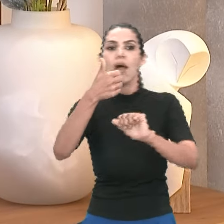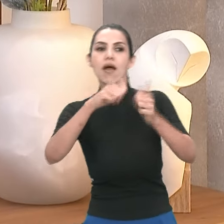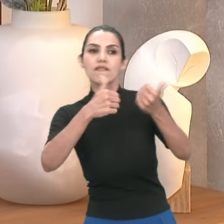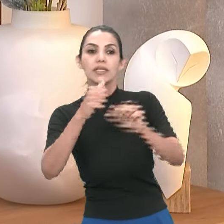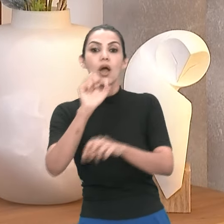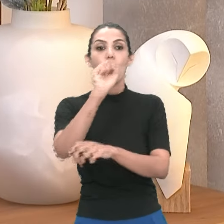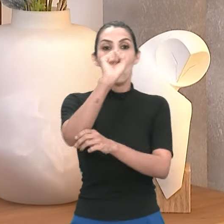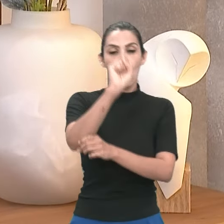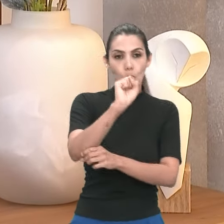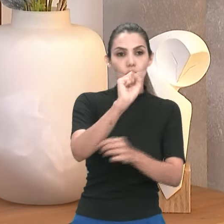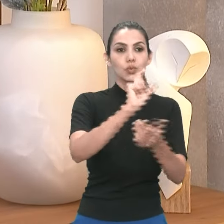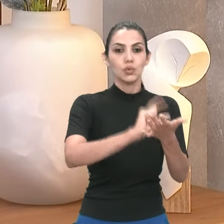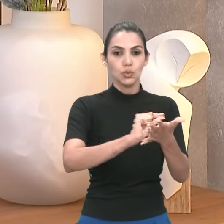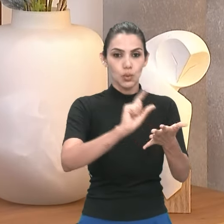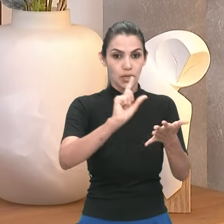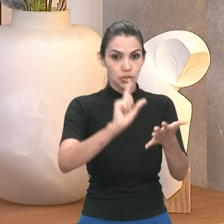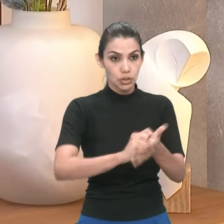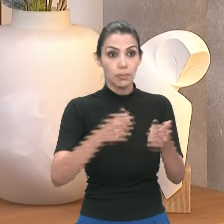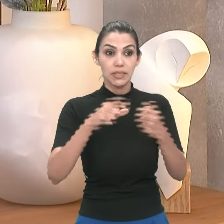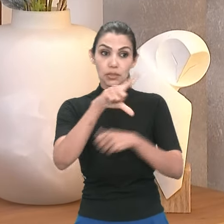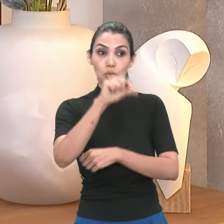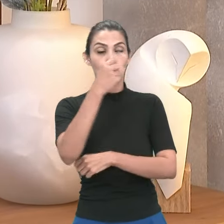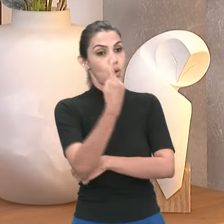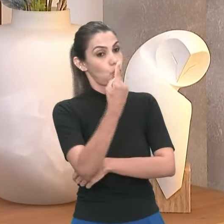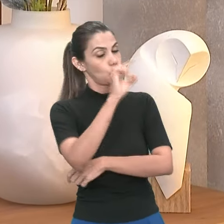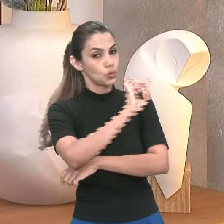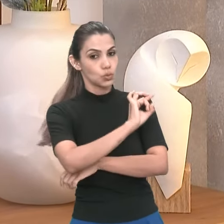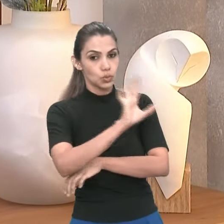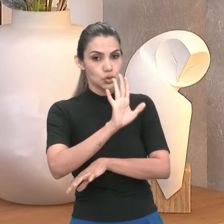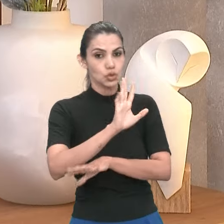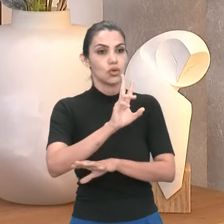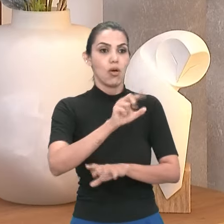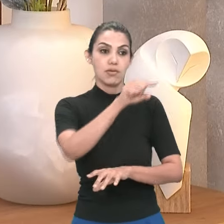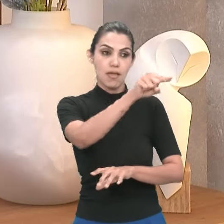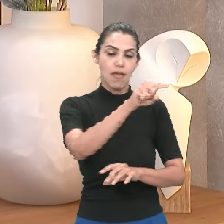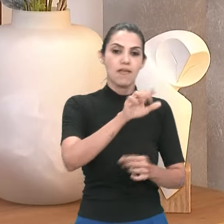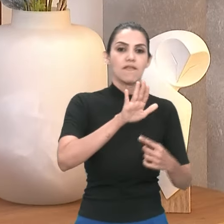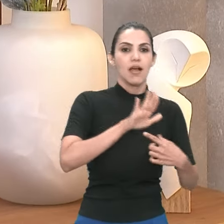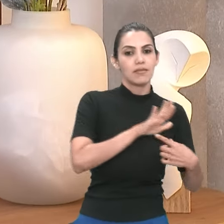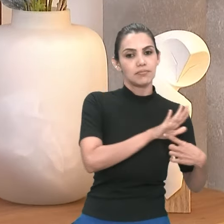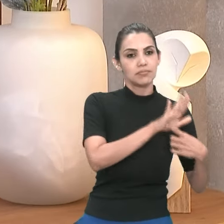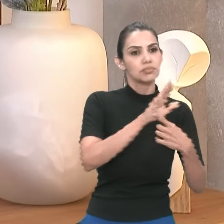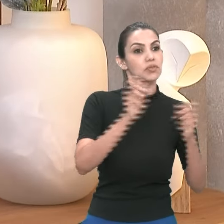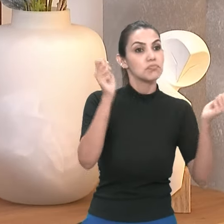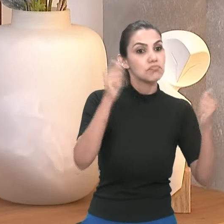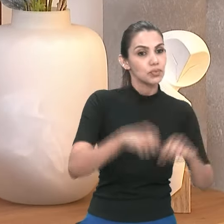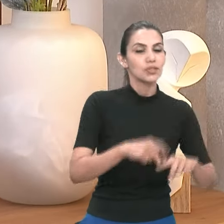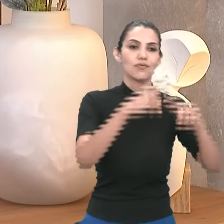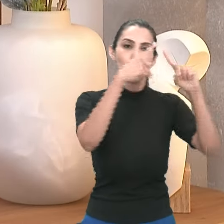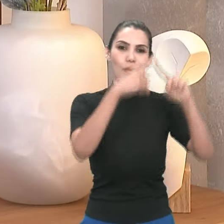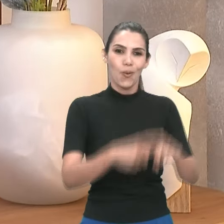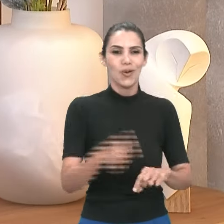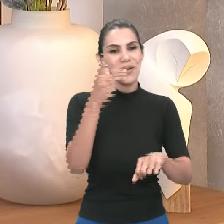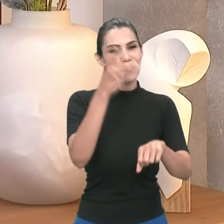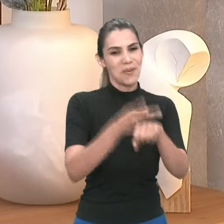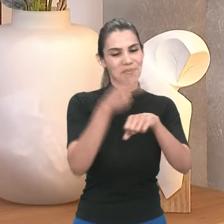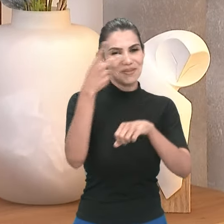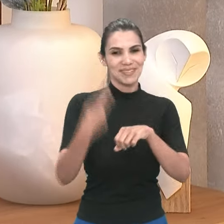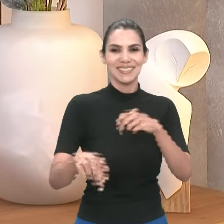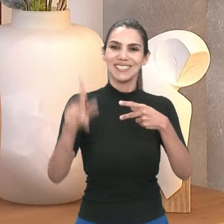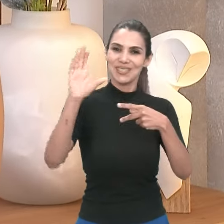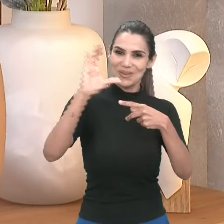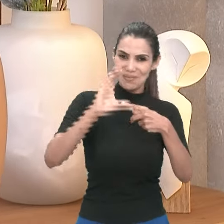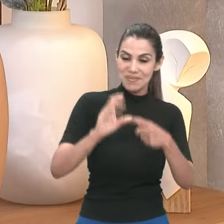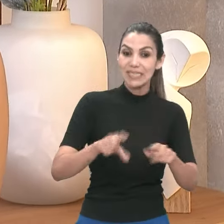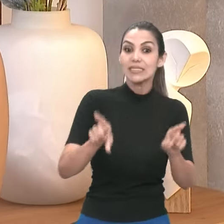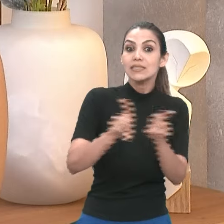horário, né, por sessão, e ele tem que escolher apenas um que vai ser indicado e pode concorrer ao prêmio do Compex. E